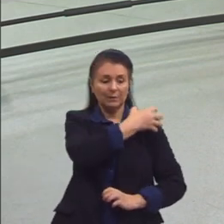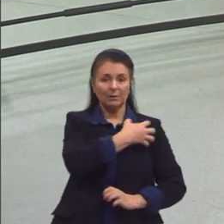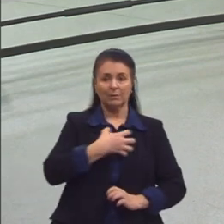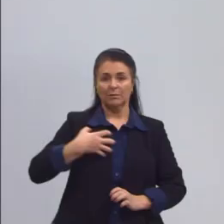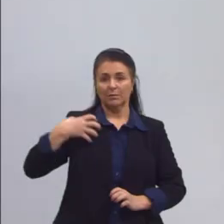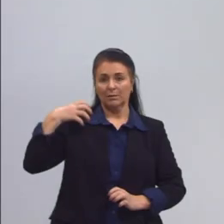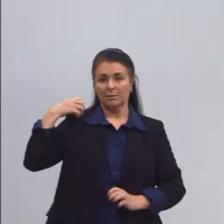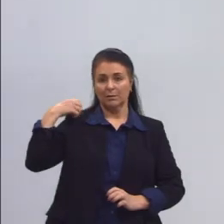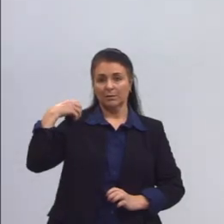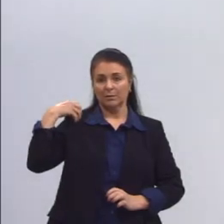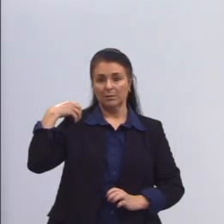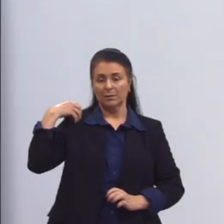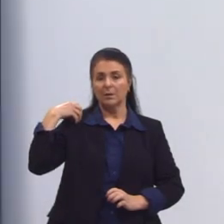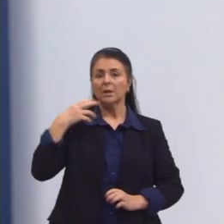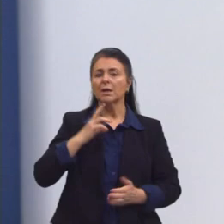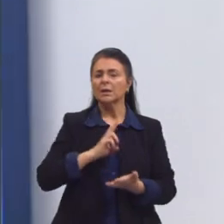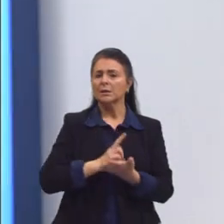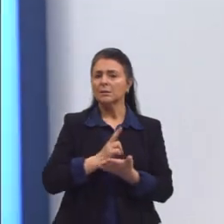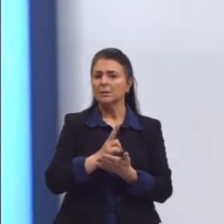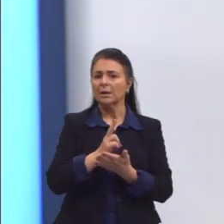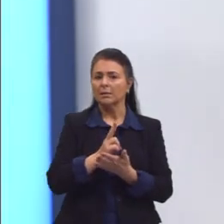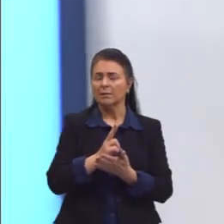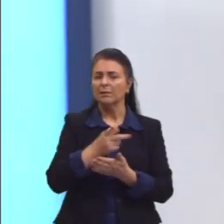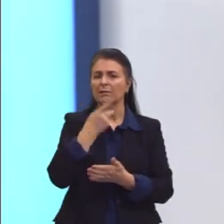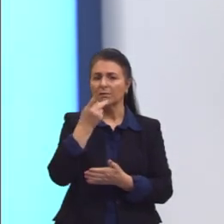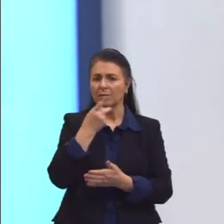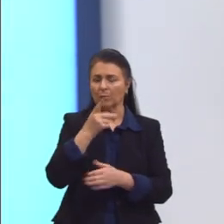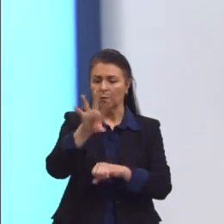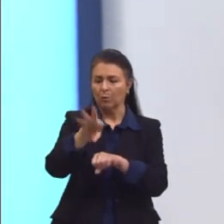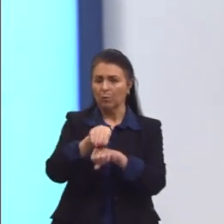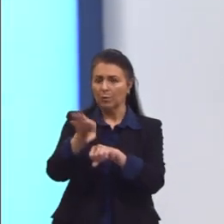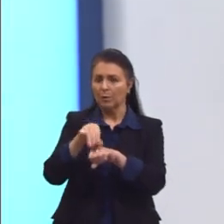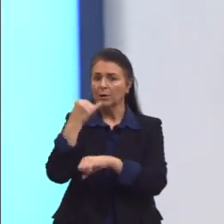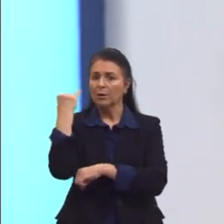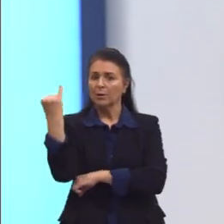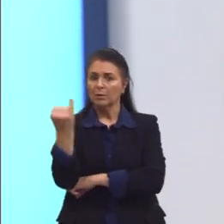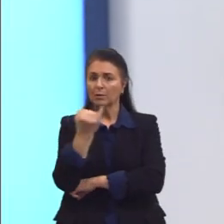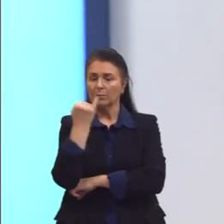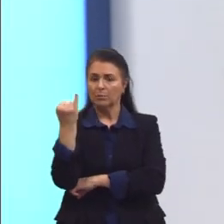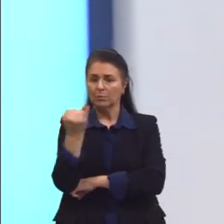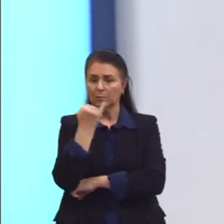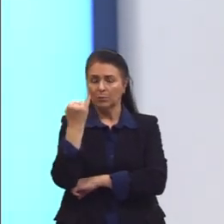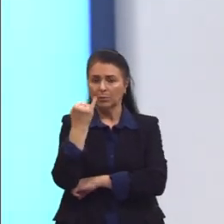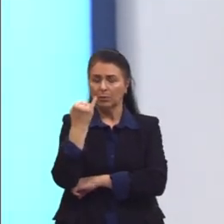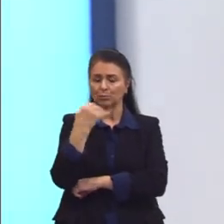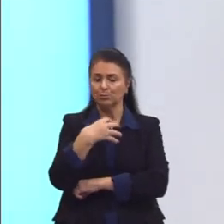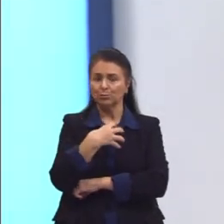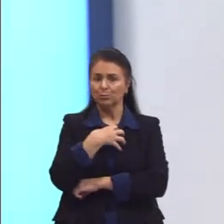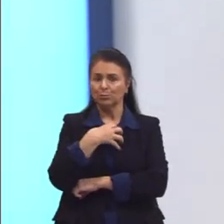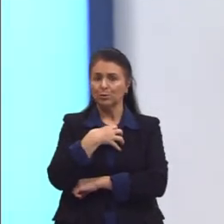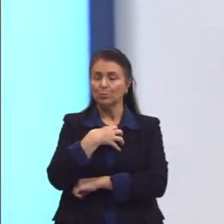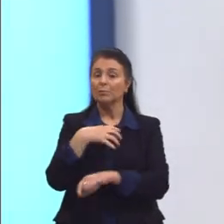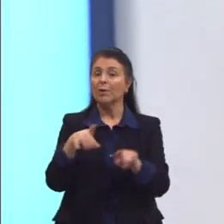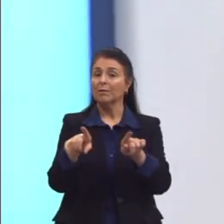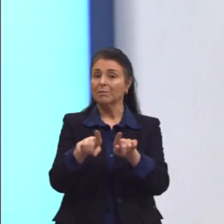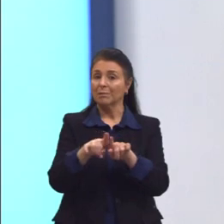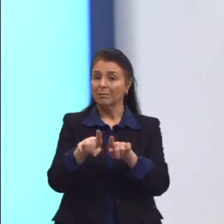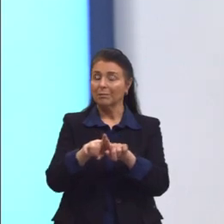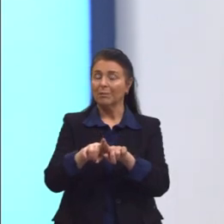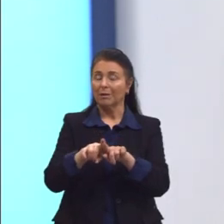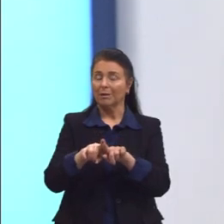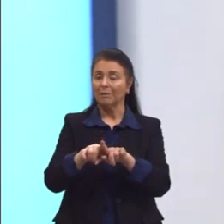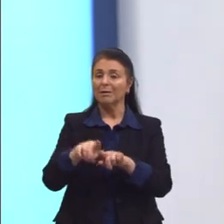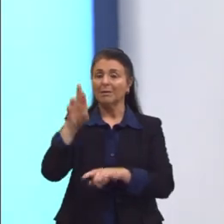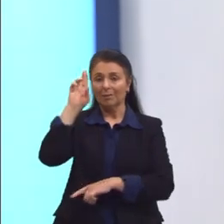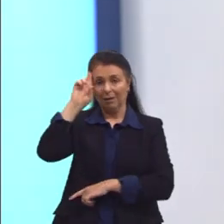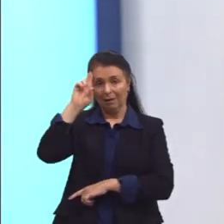O Aristóteles, para o Aristóteles, o conhecimento era importante, tanto dos sentidos quanto da razão. Então, todo o conhecimento,